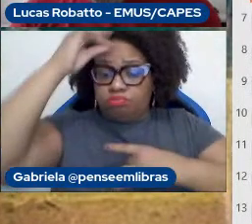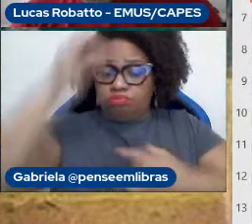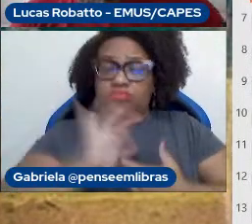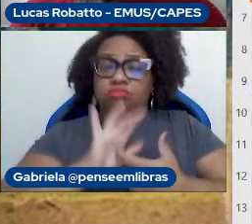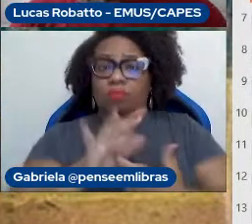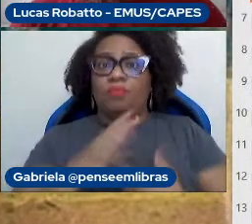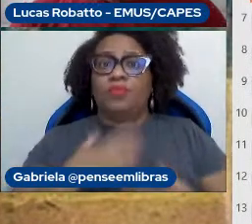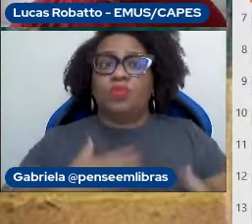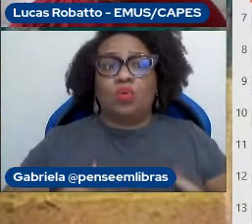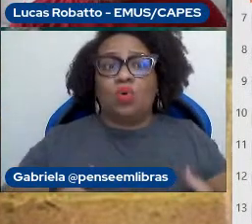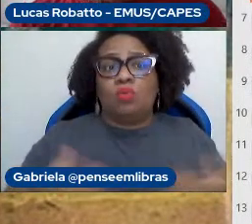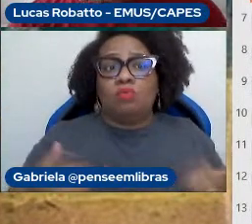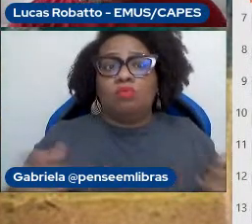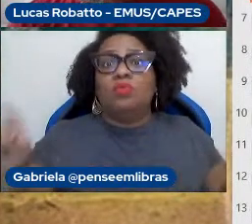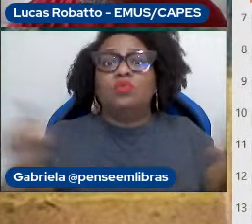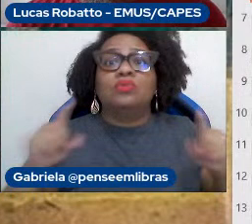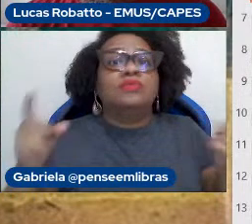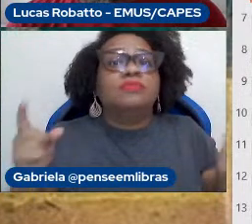quando não está tocando.